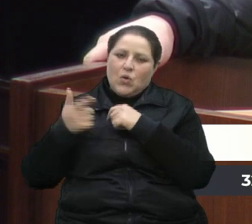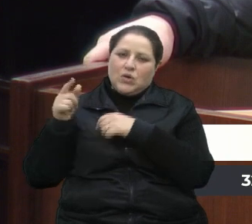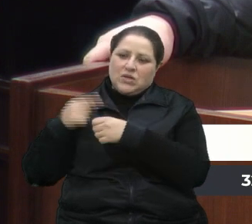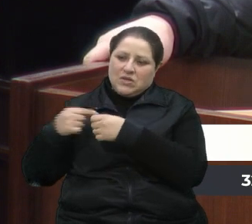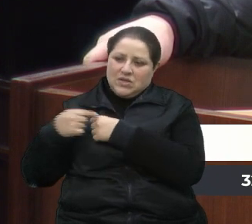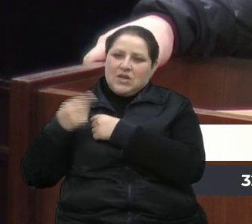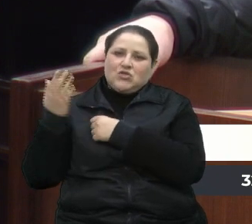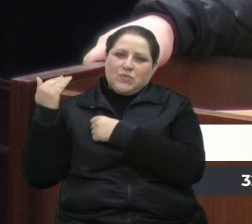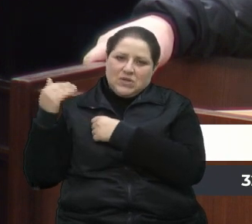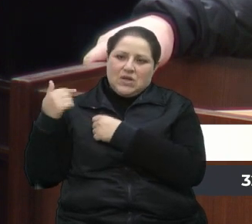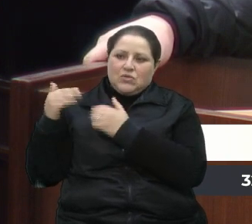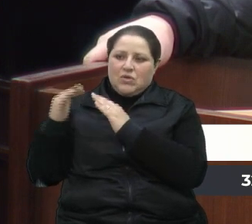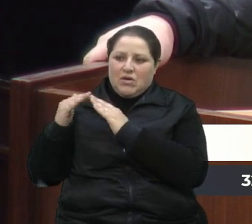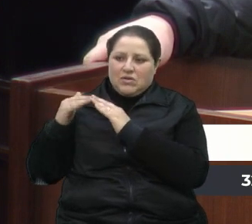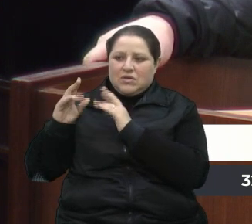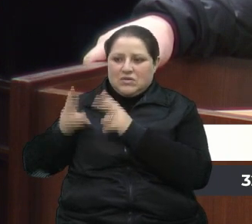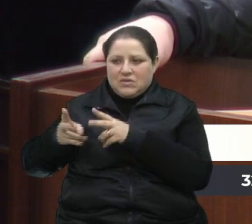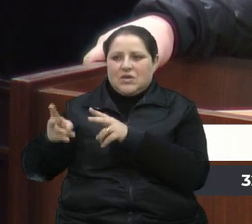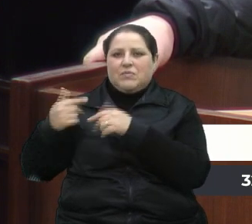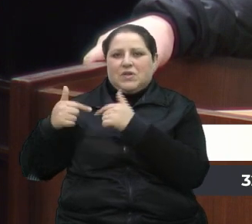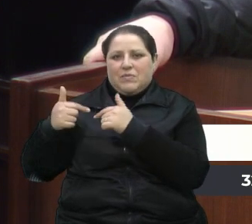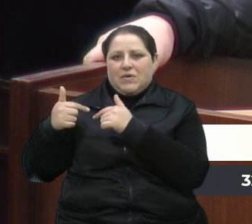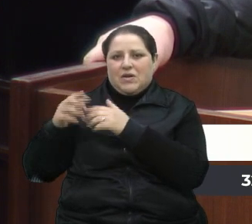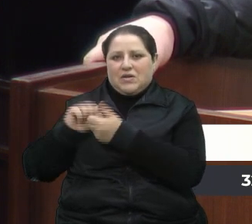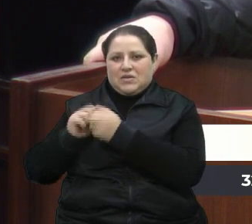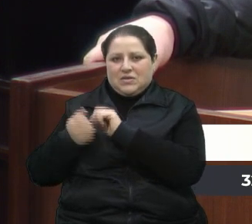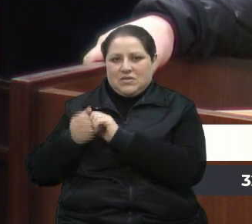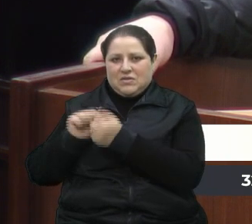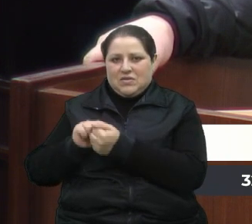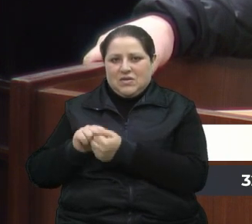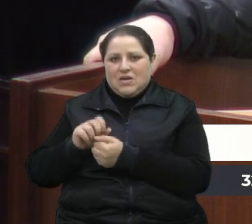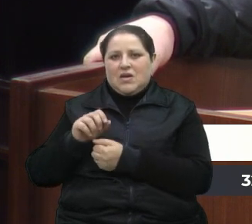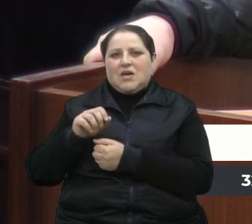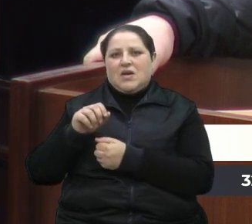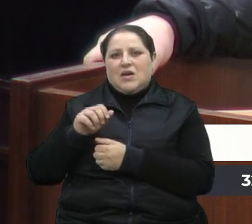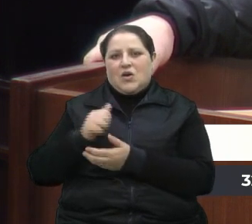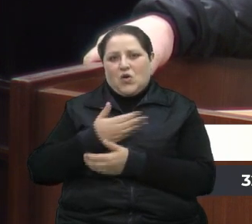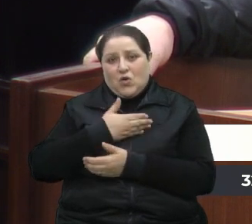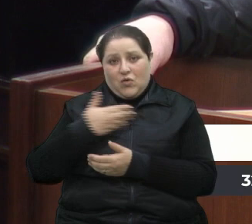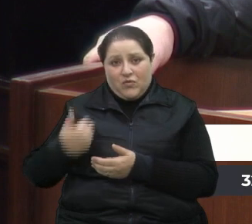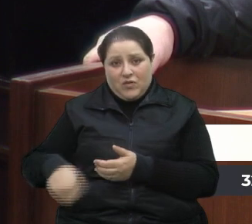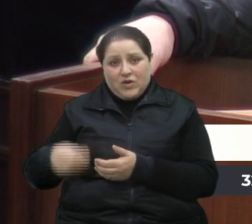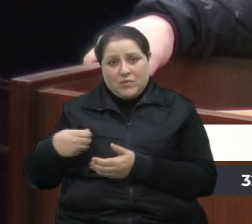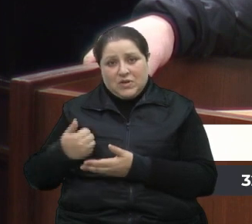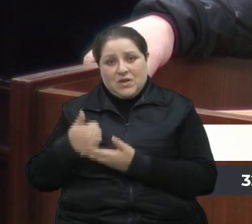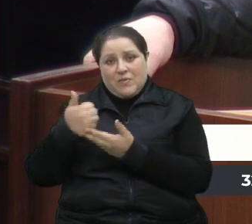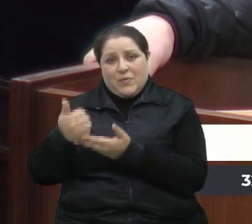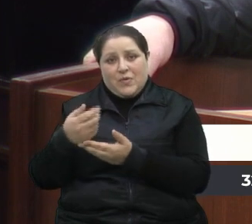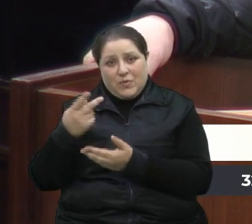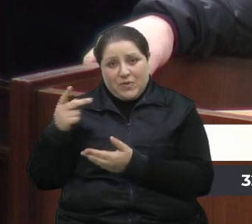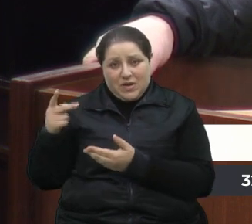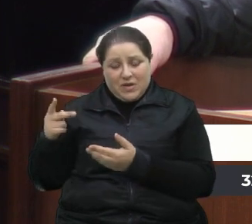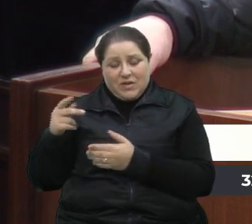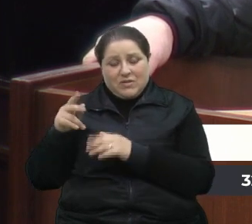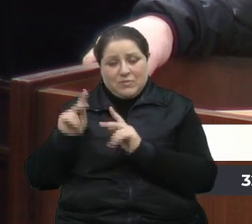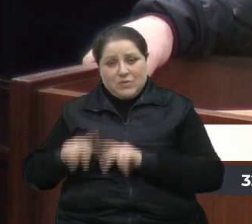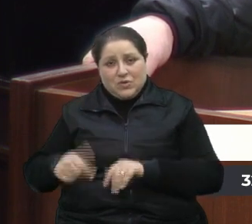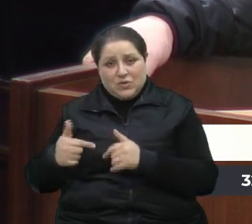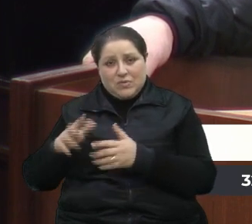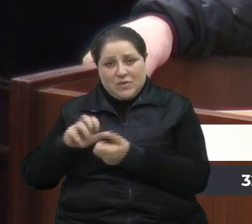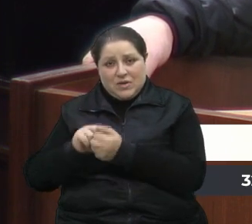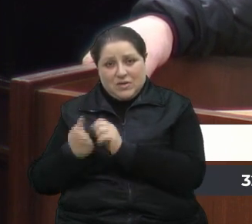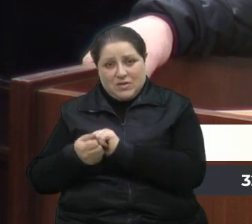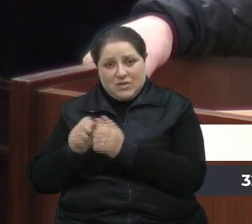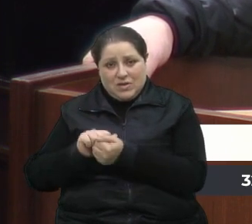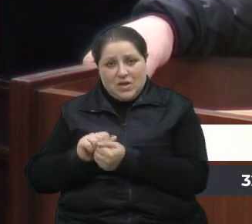ideias do que essas pessoas precisam de apoio do Poder Público e nós já vamos brigar, logo, logo, aqui nós vamos trazer já, novamente, uma